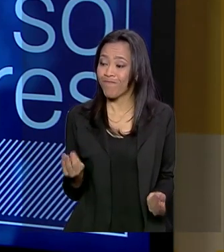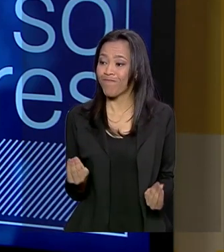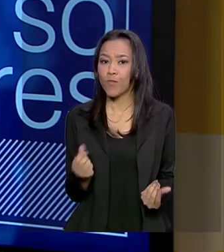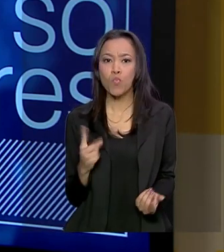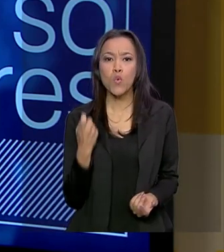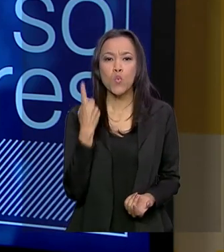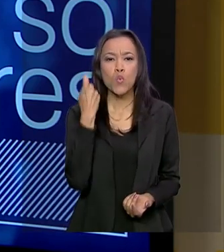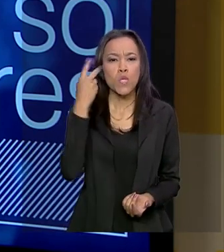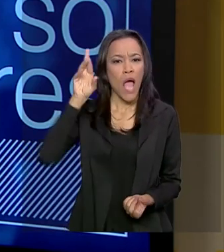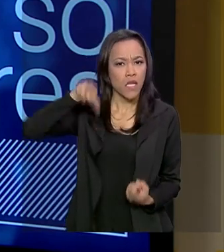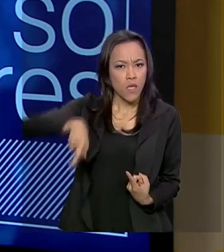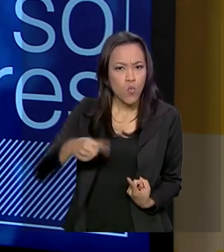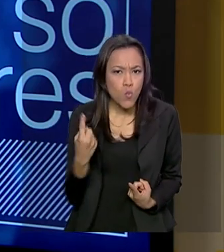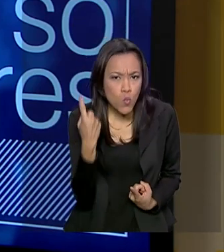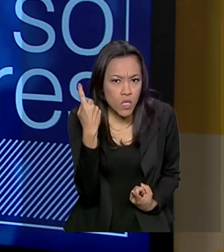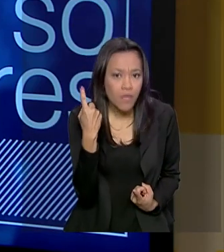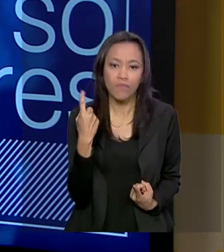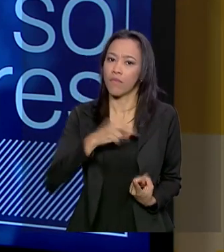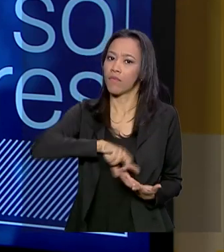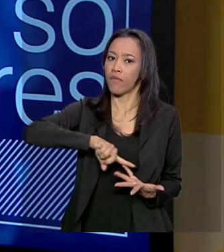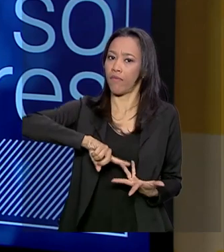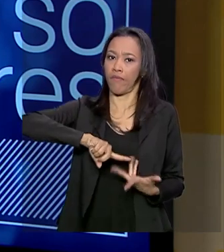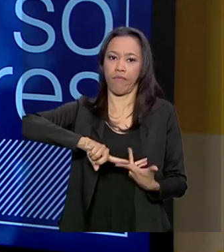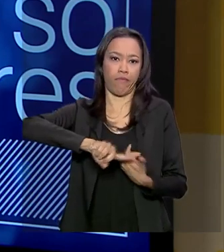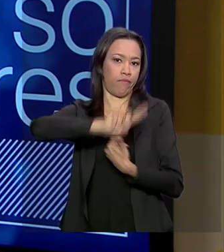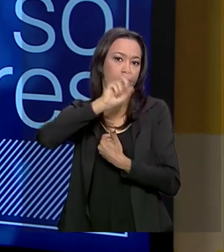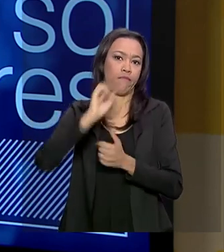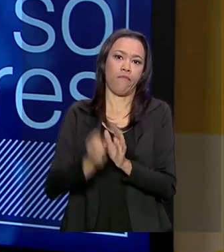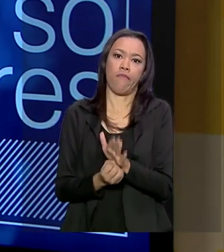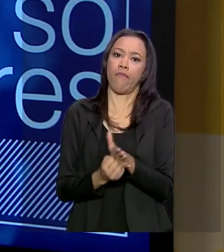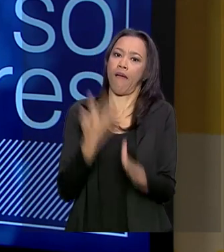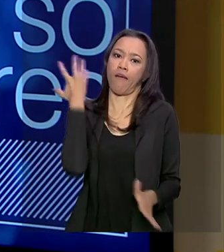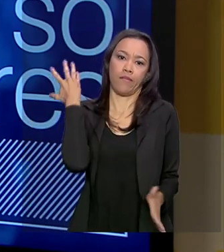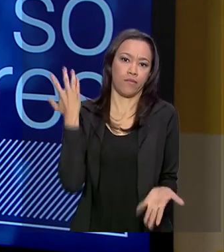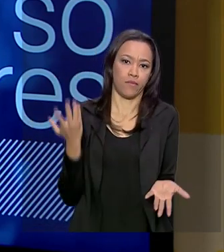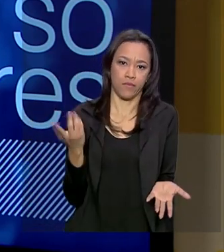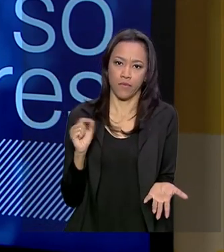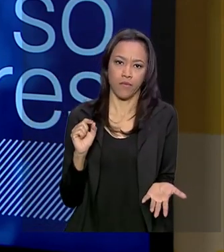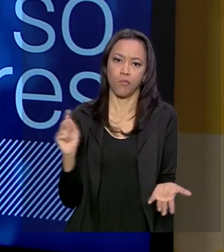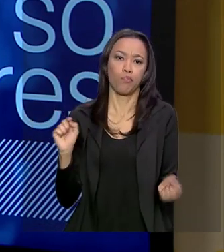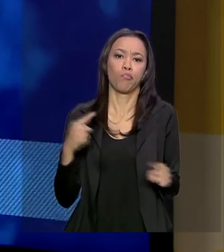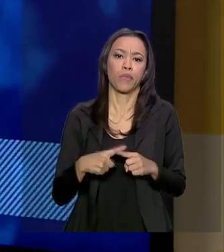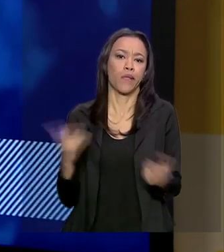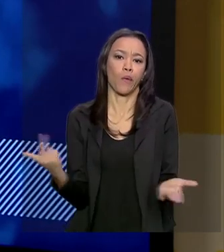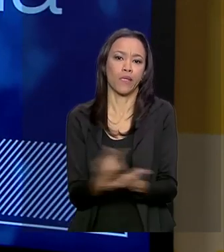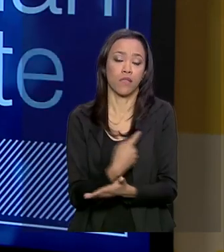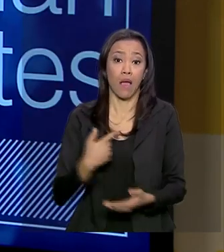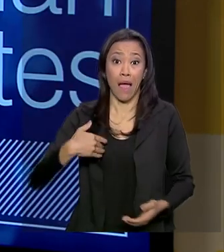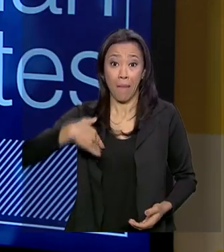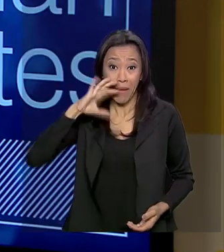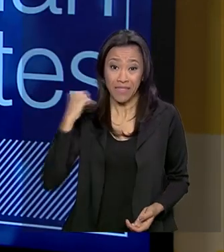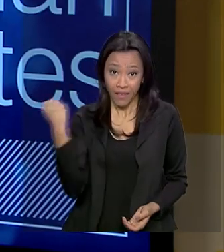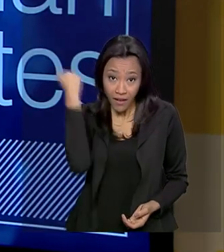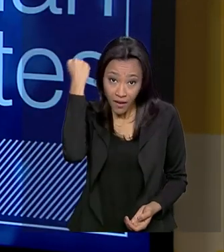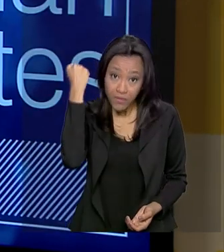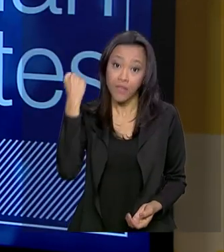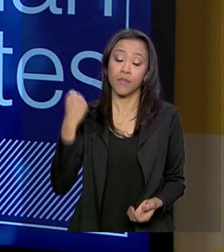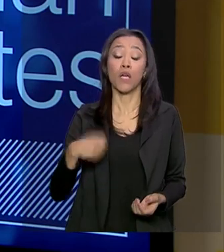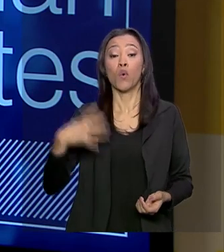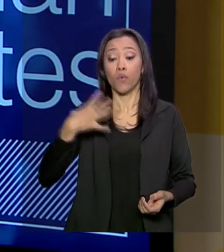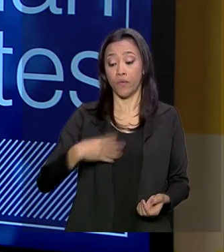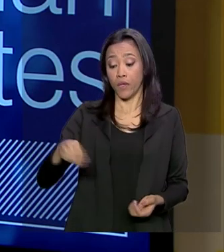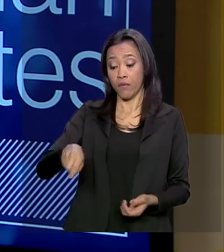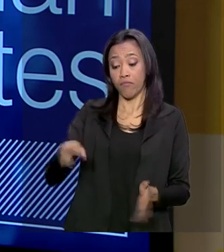razão, tem várias razões. Podemos começar com a mais grave. O filho do